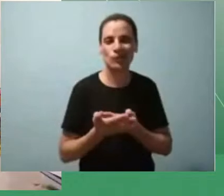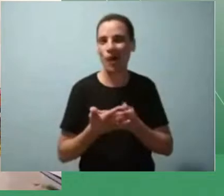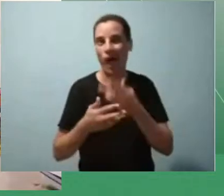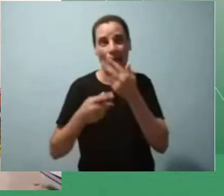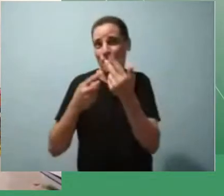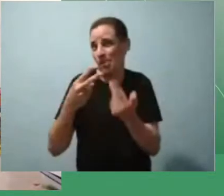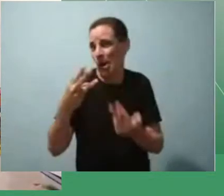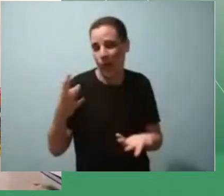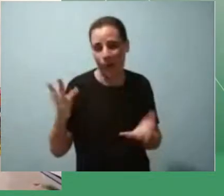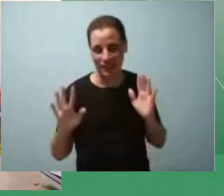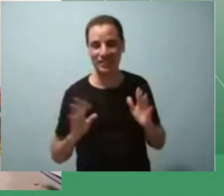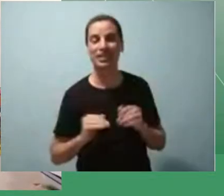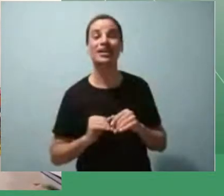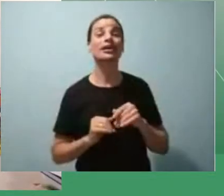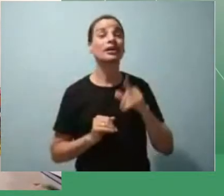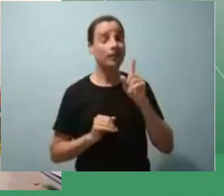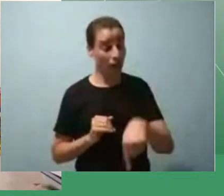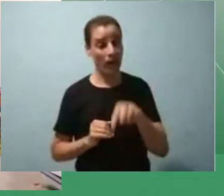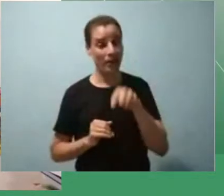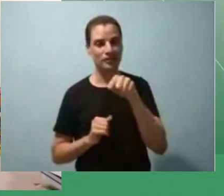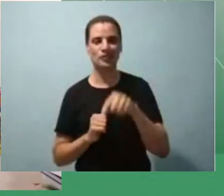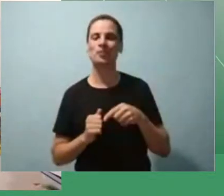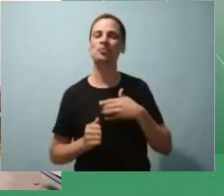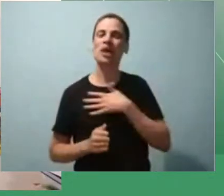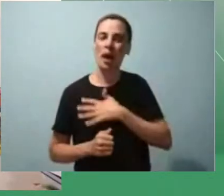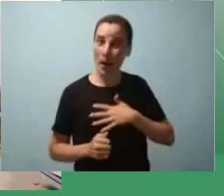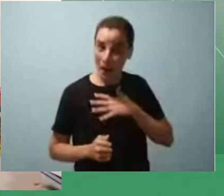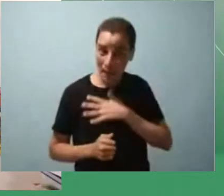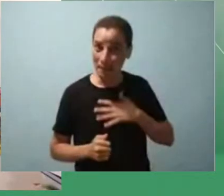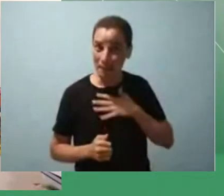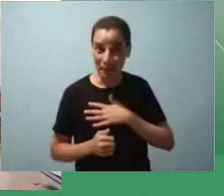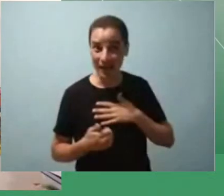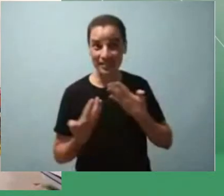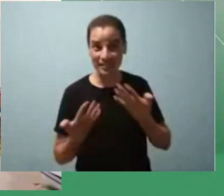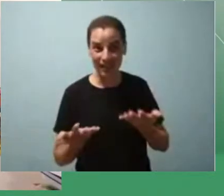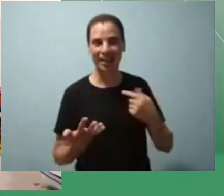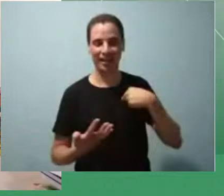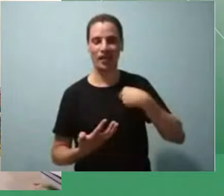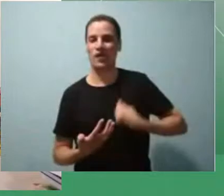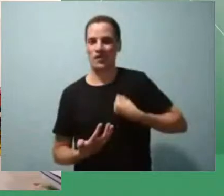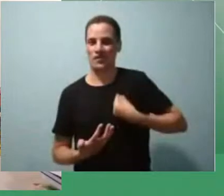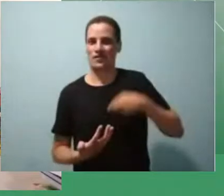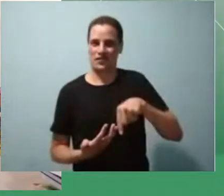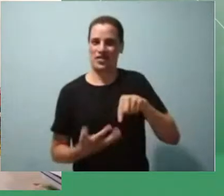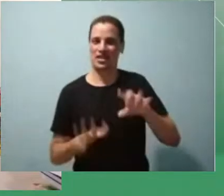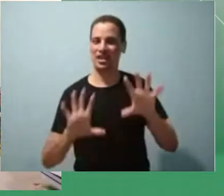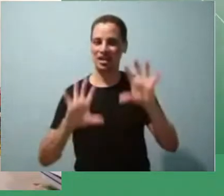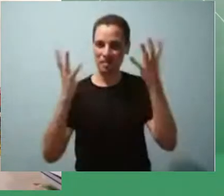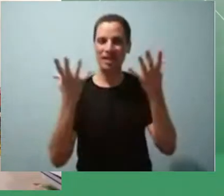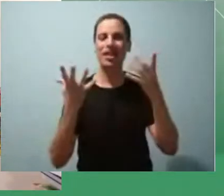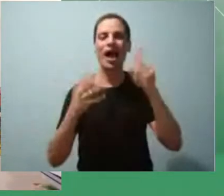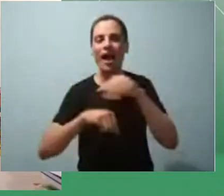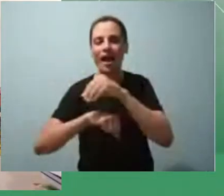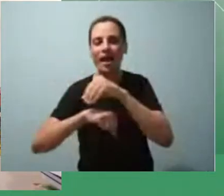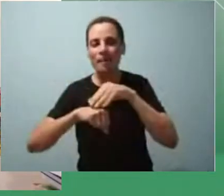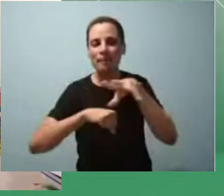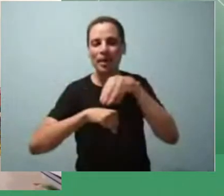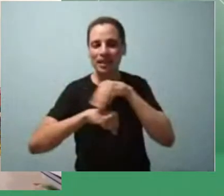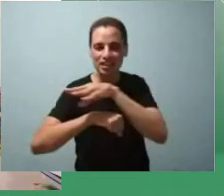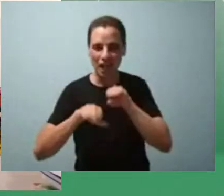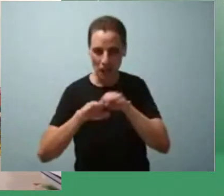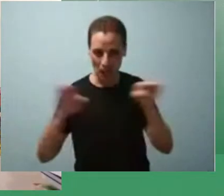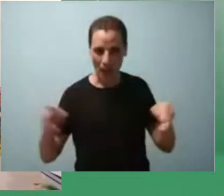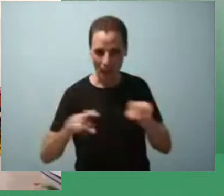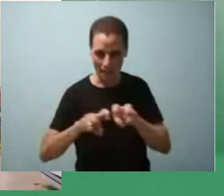e é isso. E com muito prazer, novamente, que estou aqui participando, mediando essa mesa. Já parabenizo de